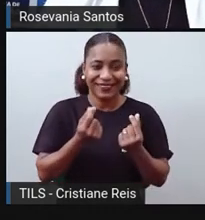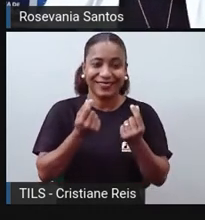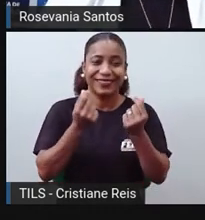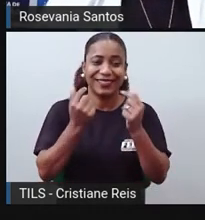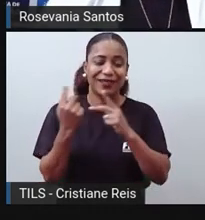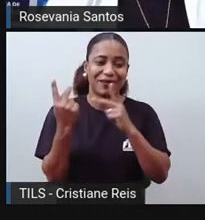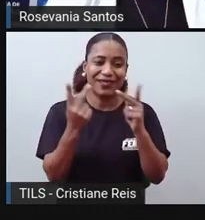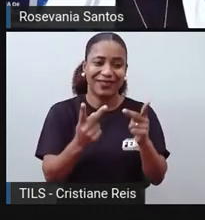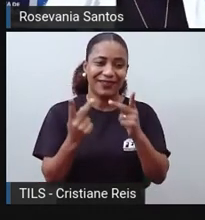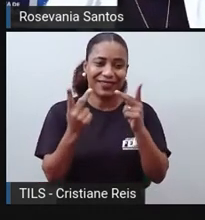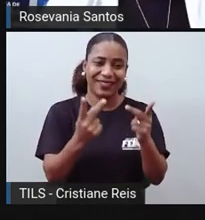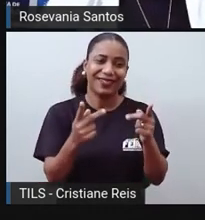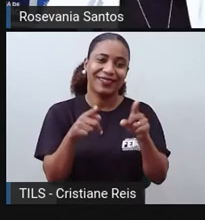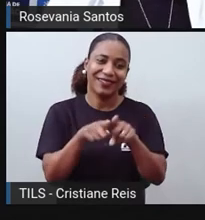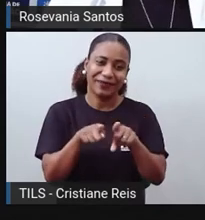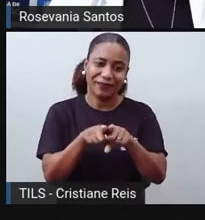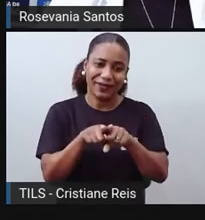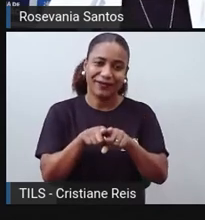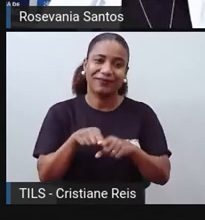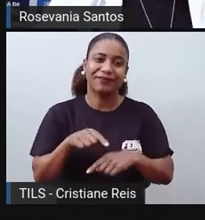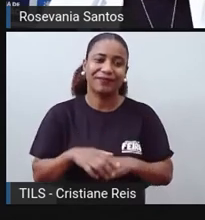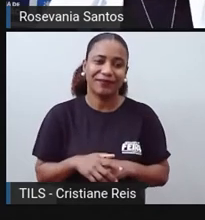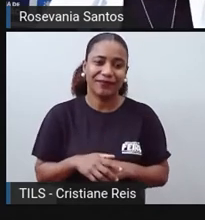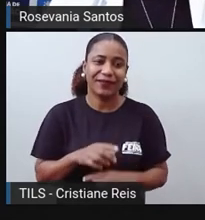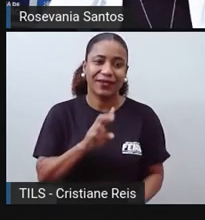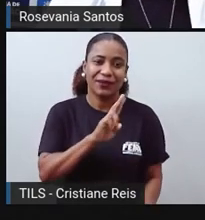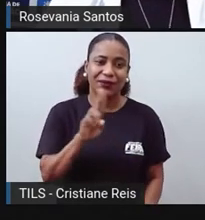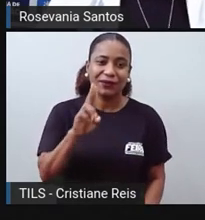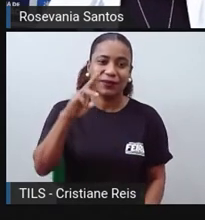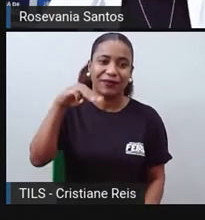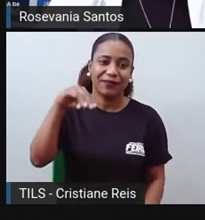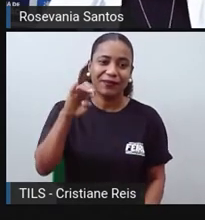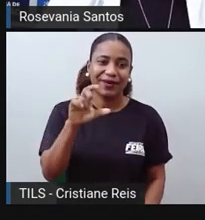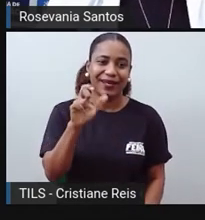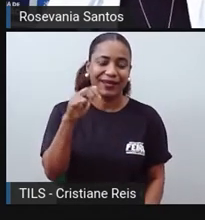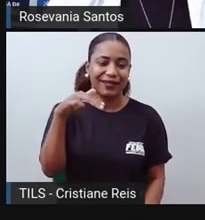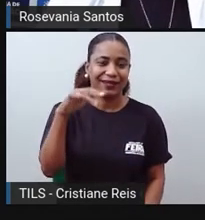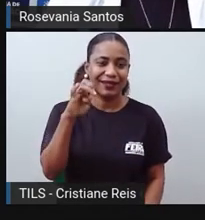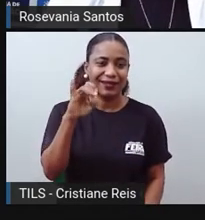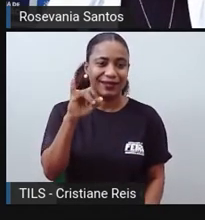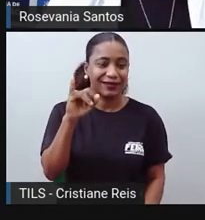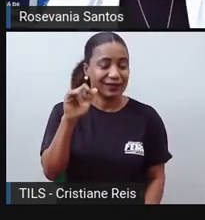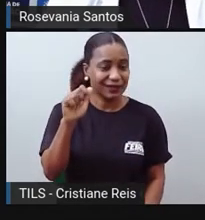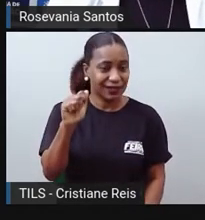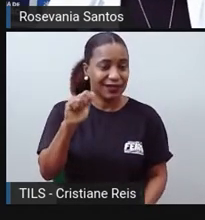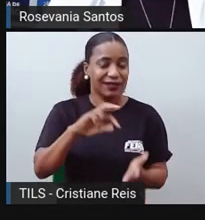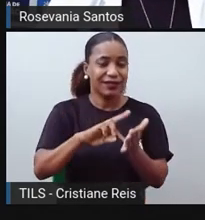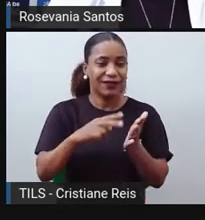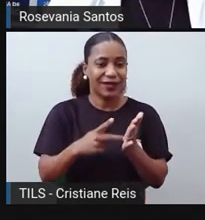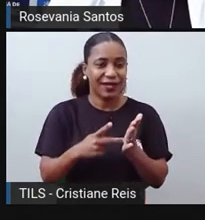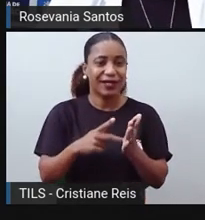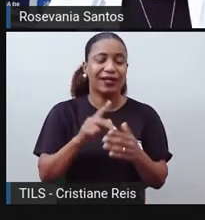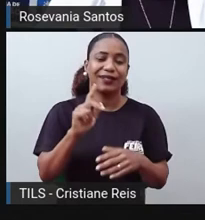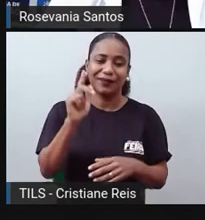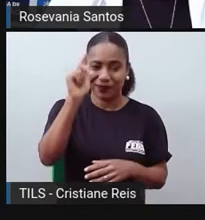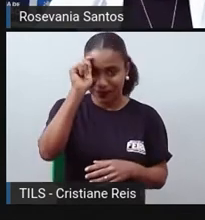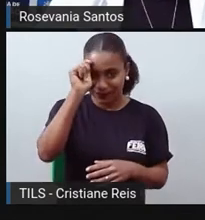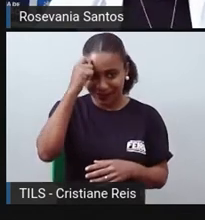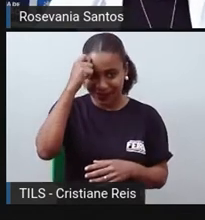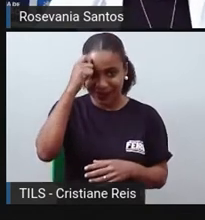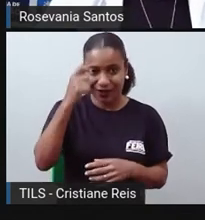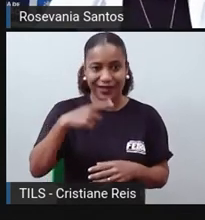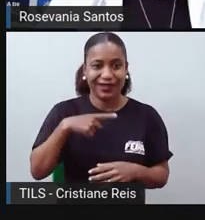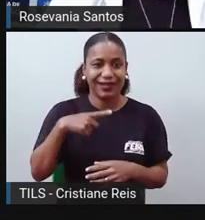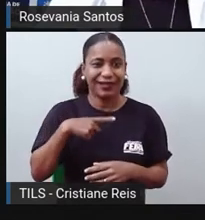né? Então, proveniente do grego, o termo Melanésia significa a ilha dos negros e aí você tem Papua Nova Guiné, República